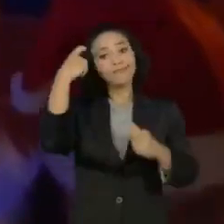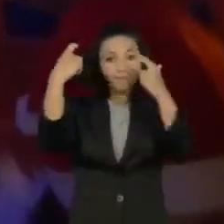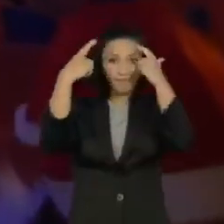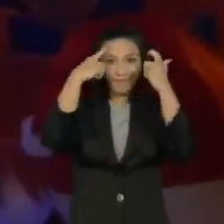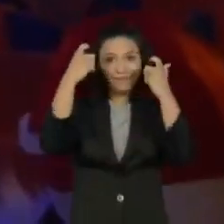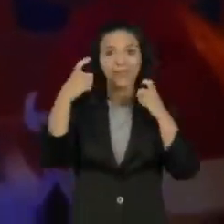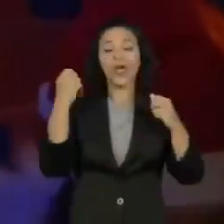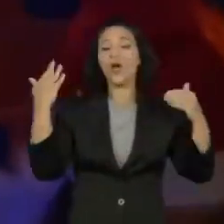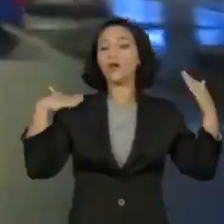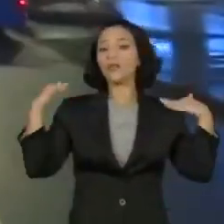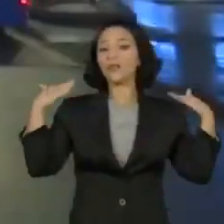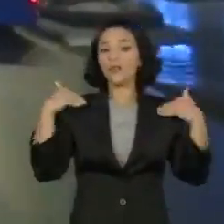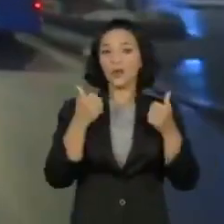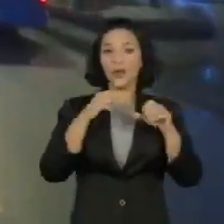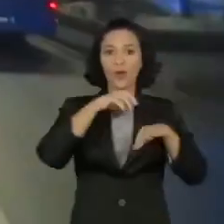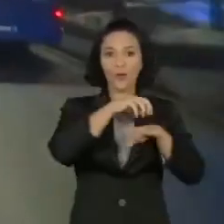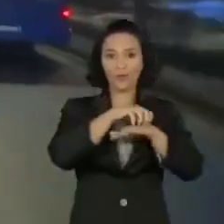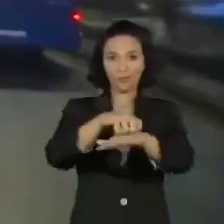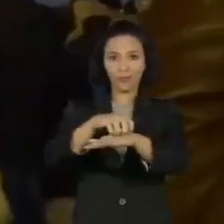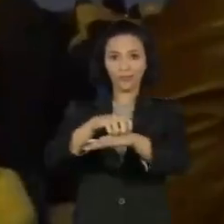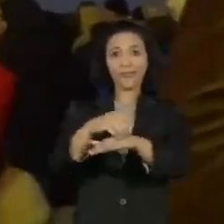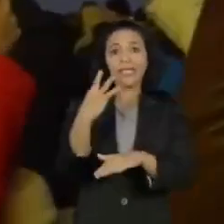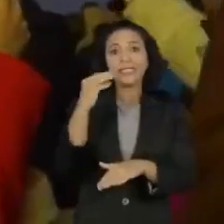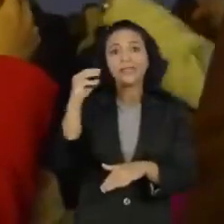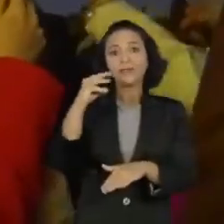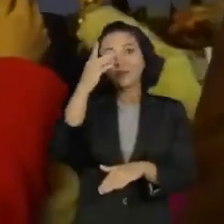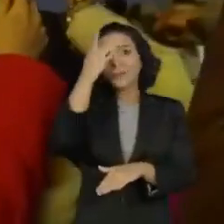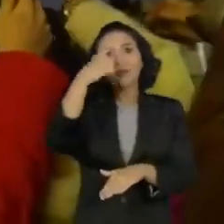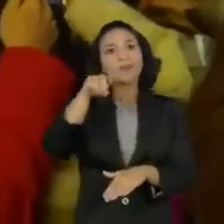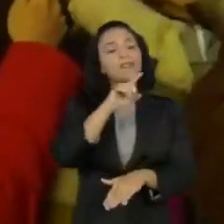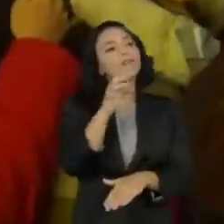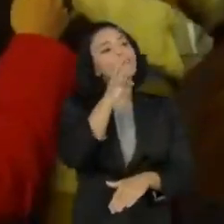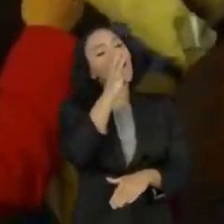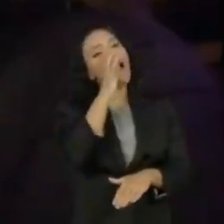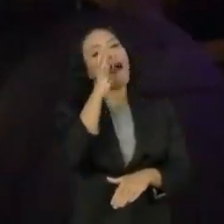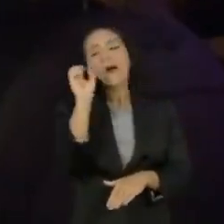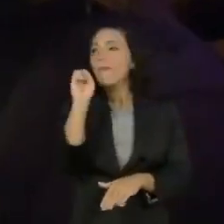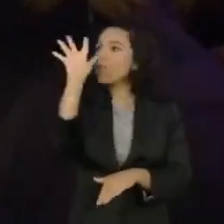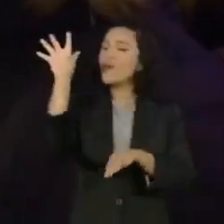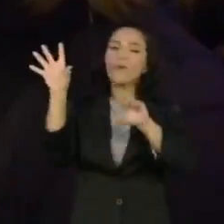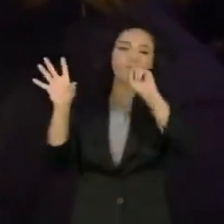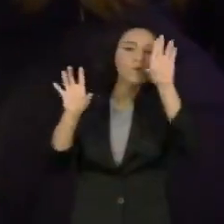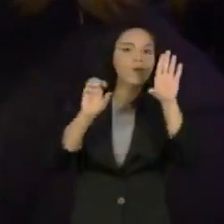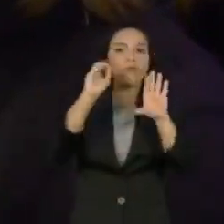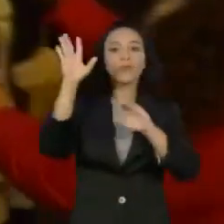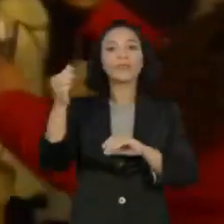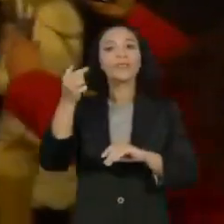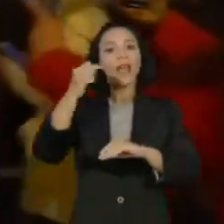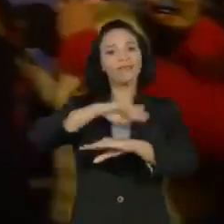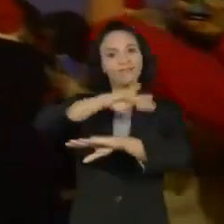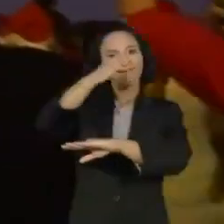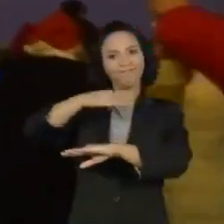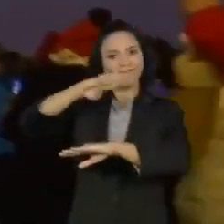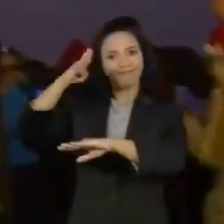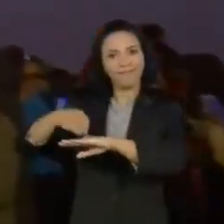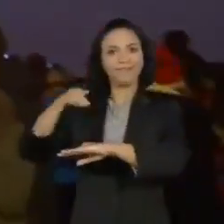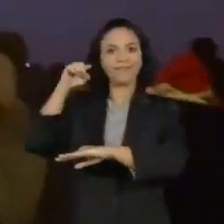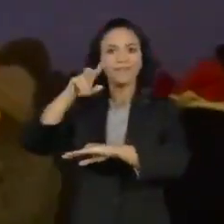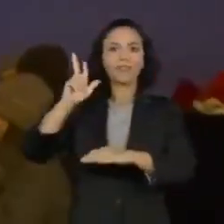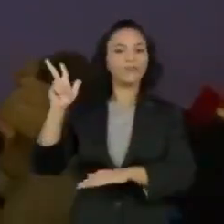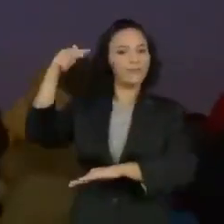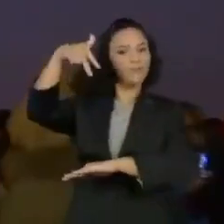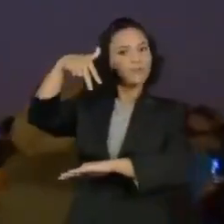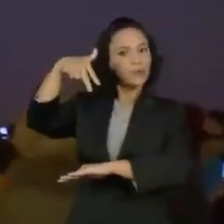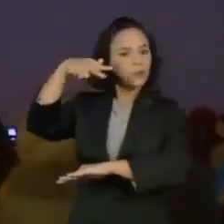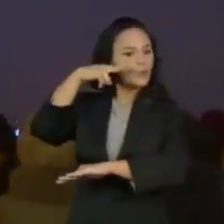turismo. Após meia hora de passeio, todos assistiram o espetáculo de fogos de artifício de uma das sete colinas da capital russa, com vista